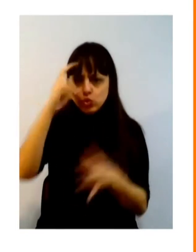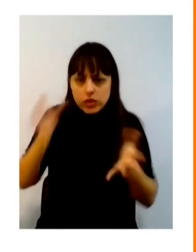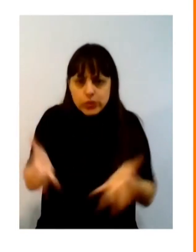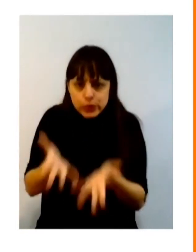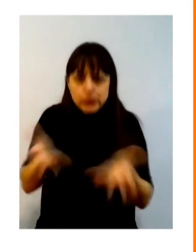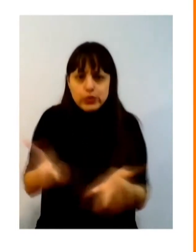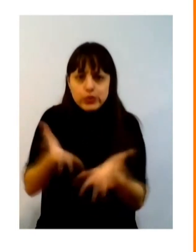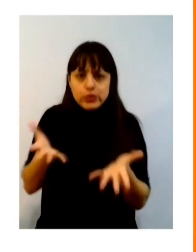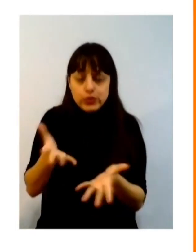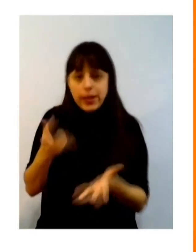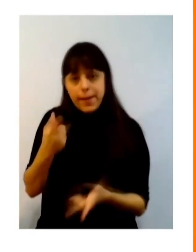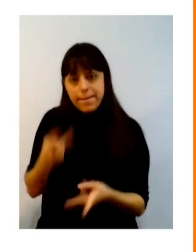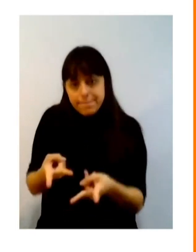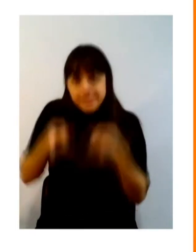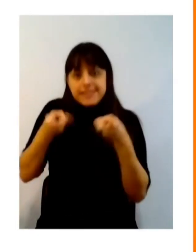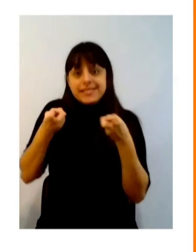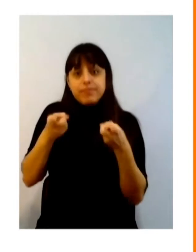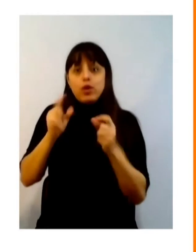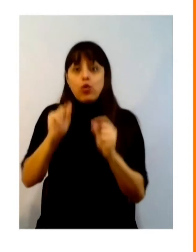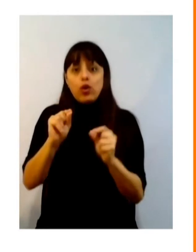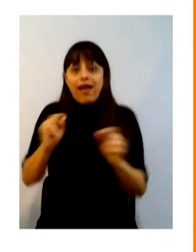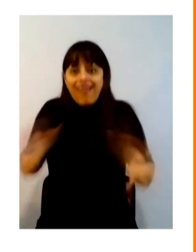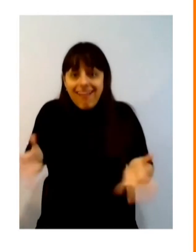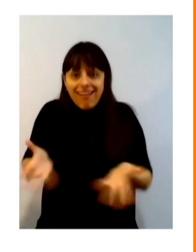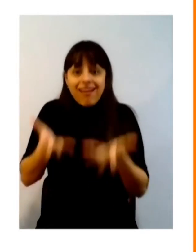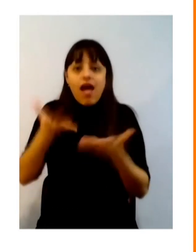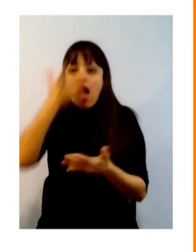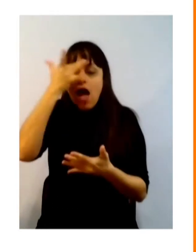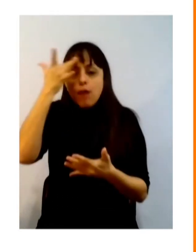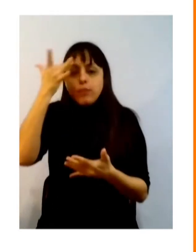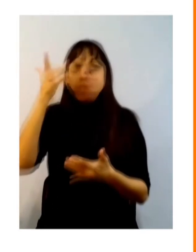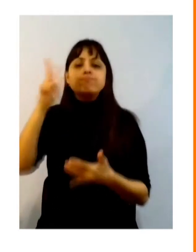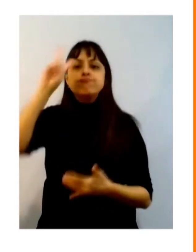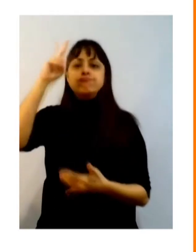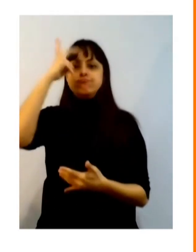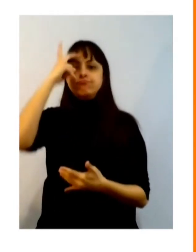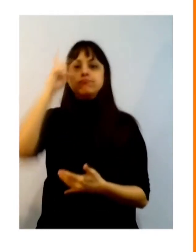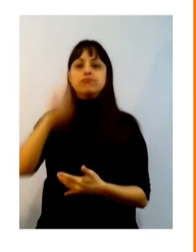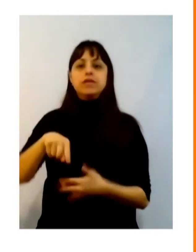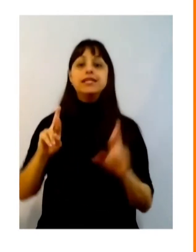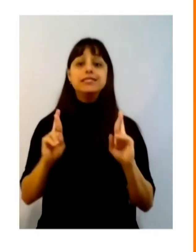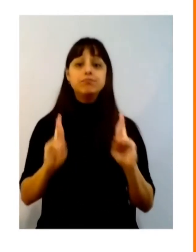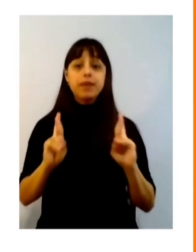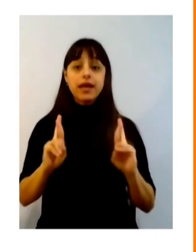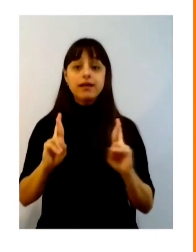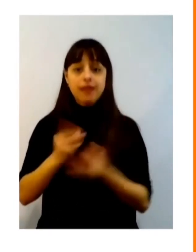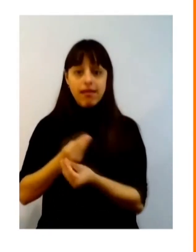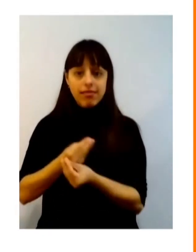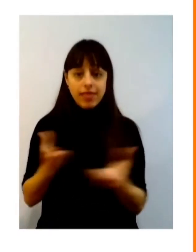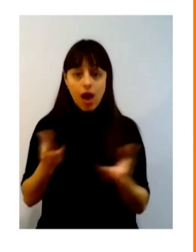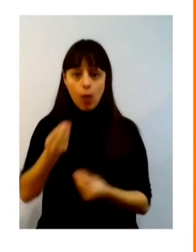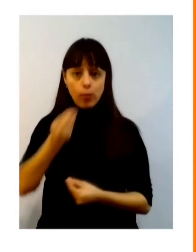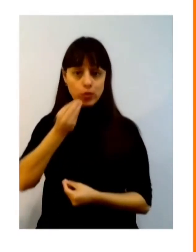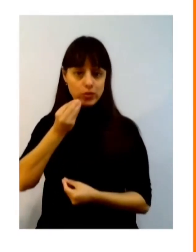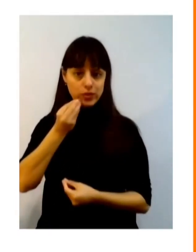esperanças, promotor de uma esperança certa e uma série de oportunidades. E onde